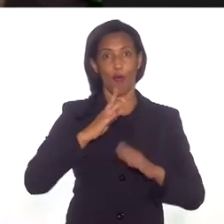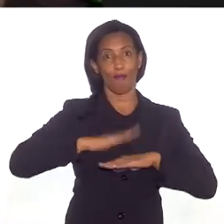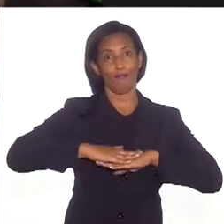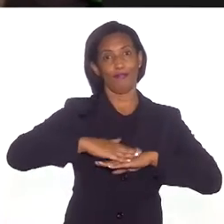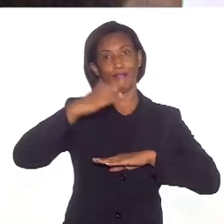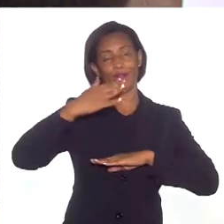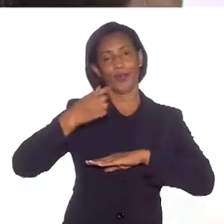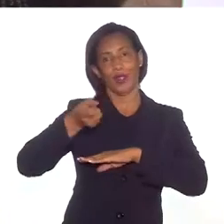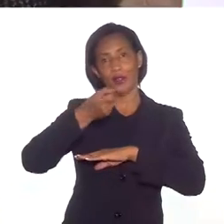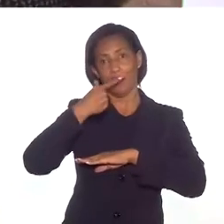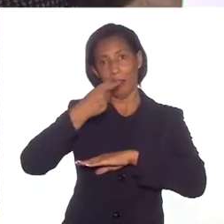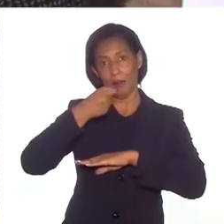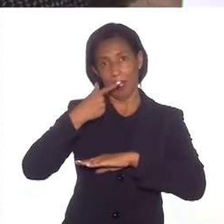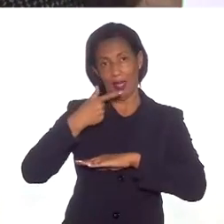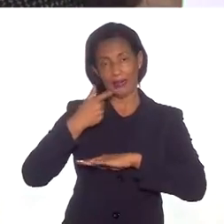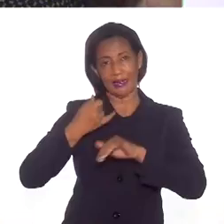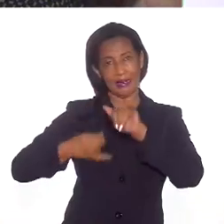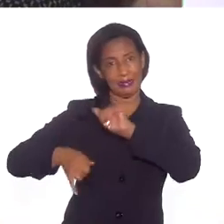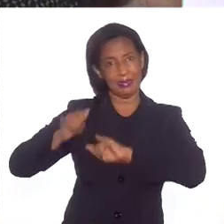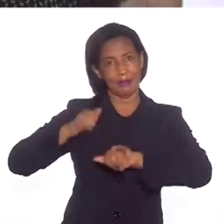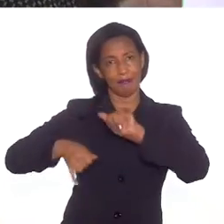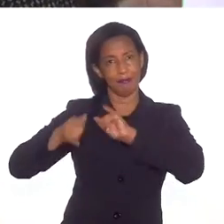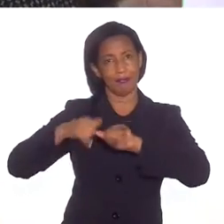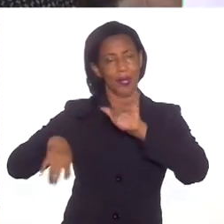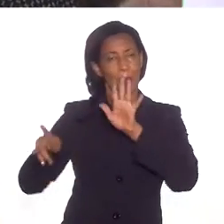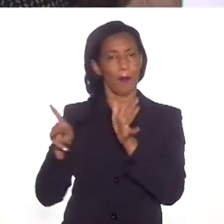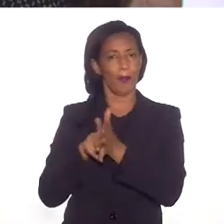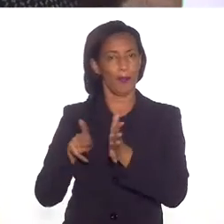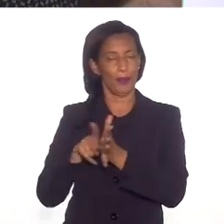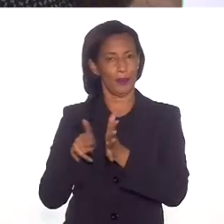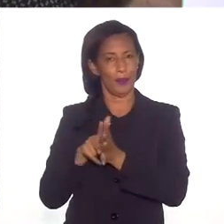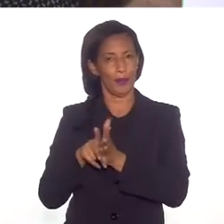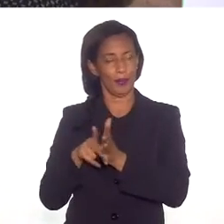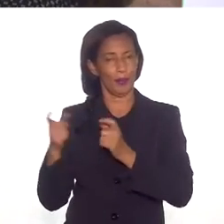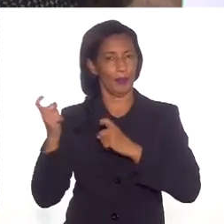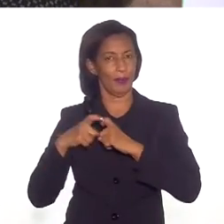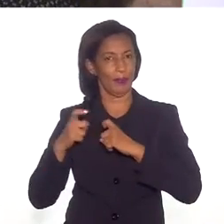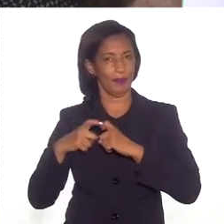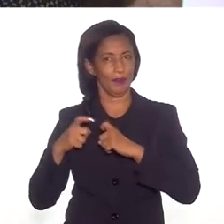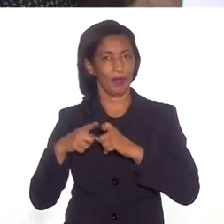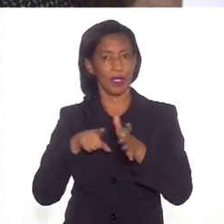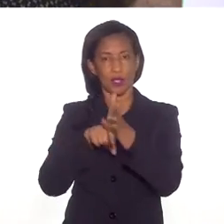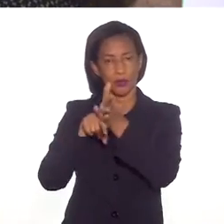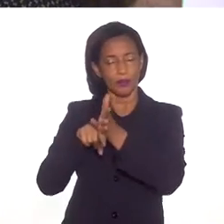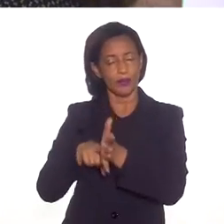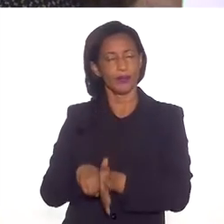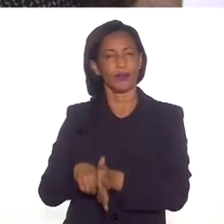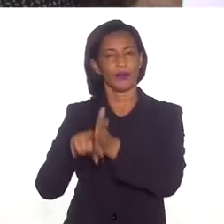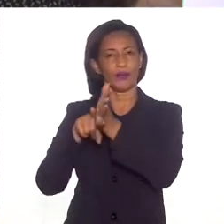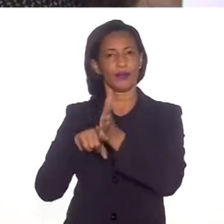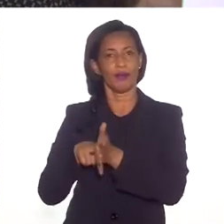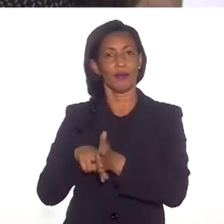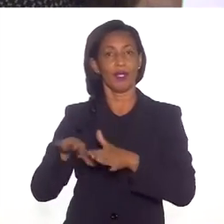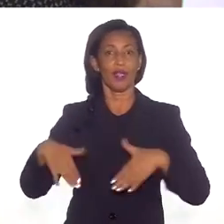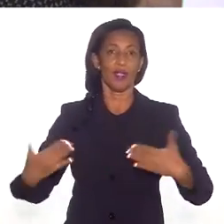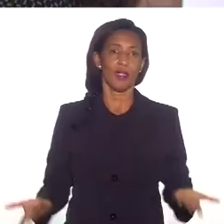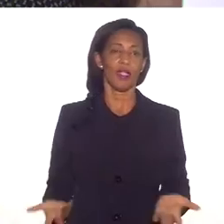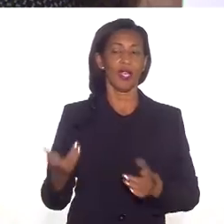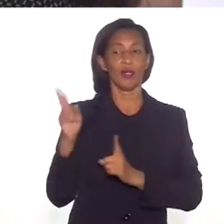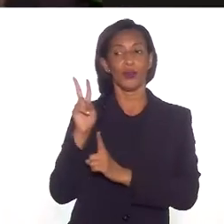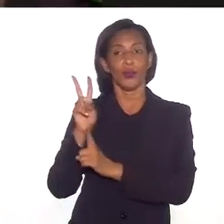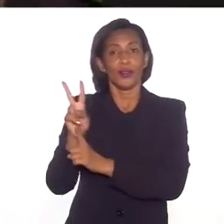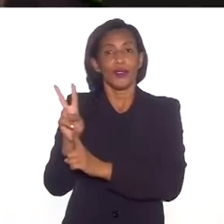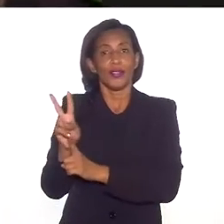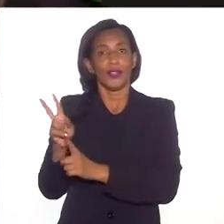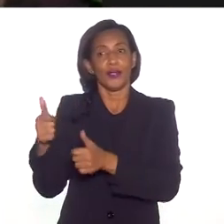laboratórios, laboratórios de medicina, de pesquisa, e aí